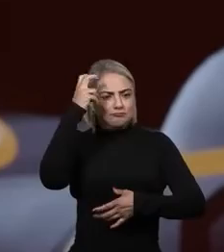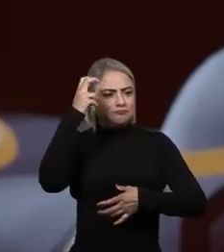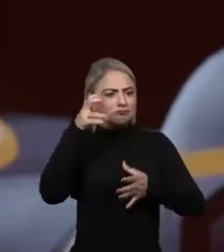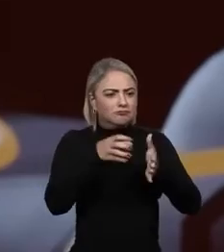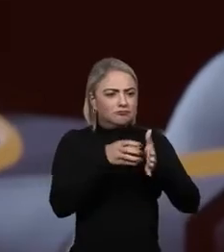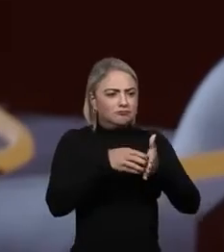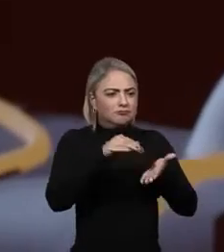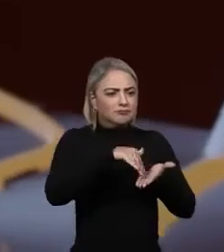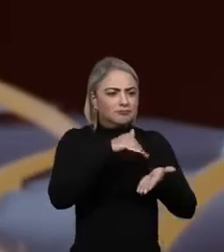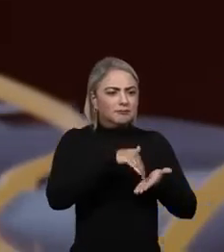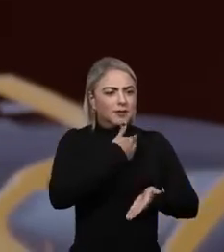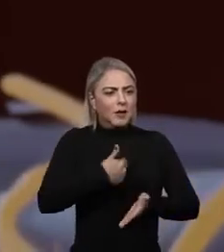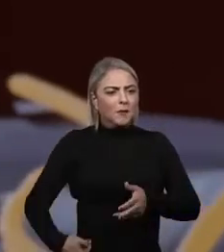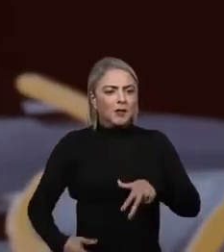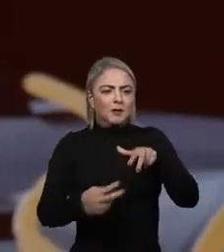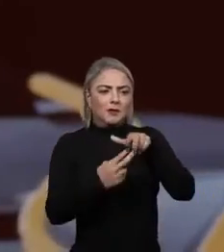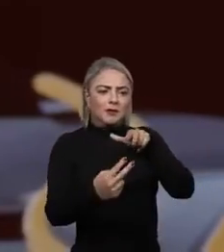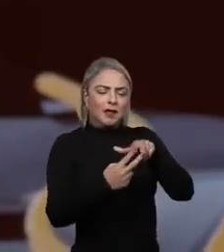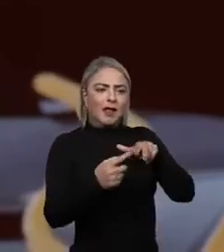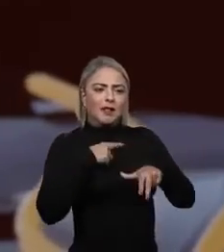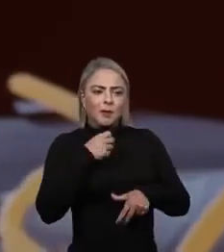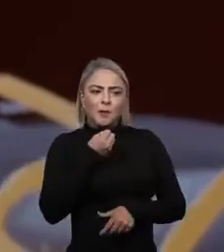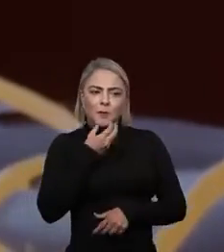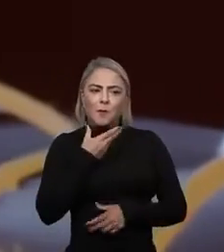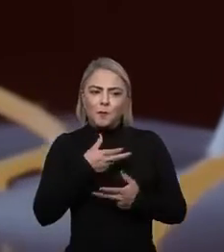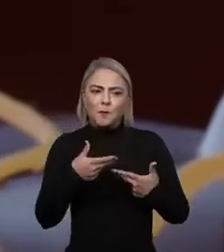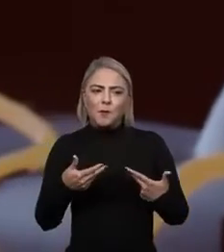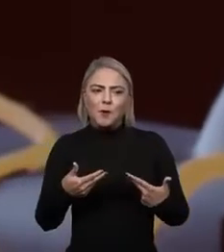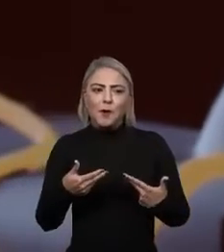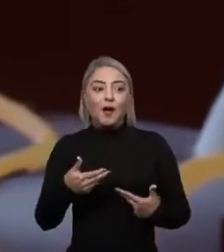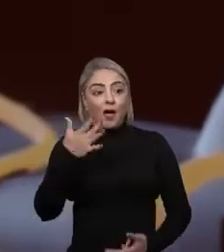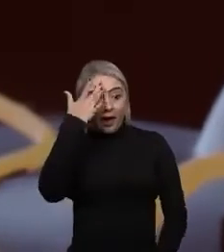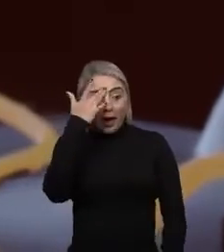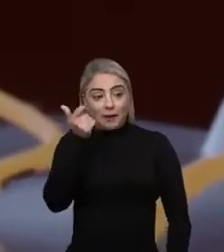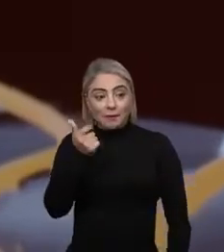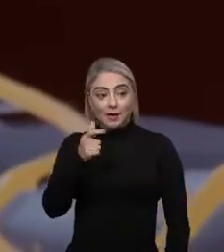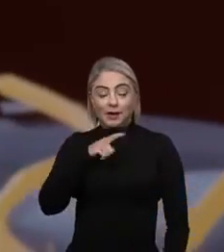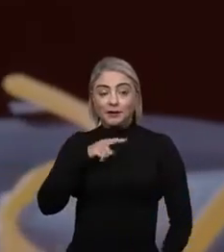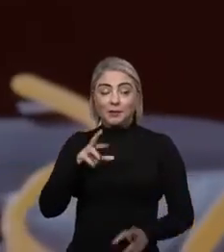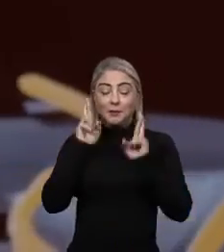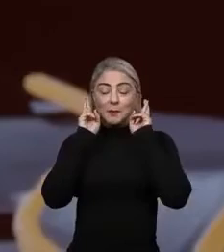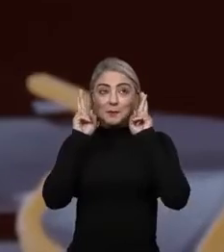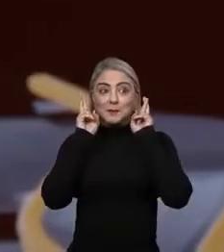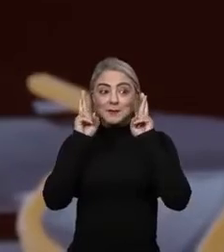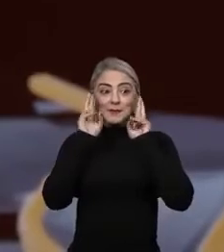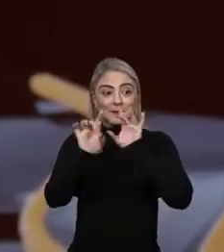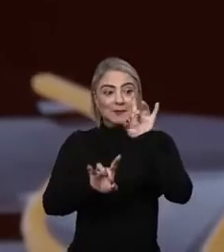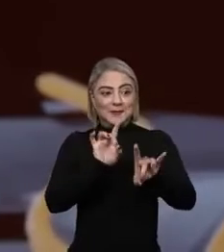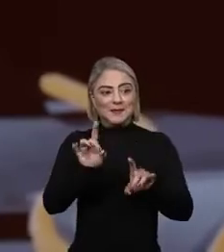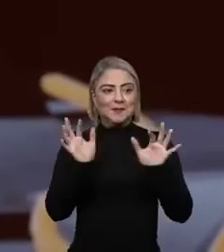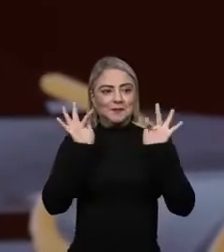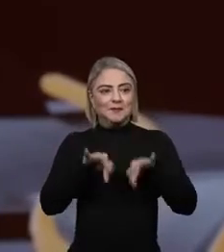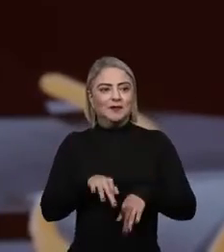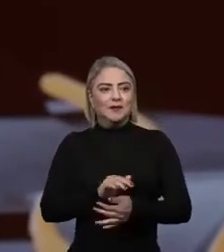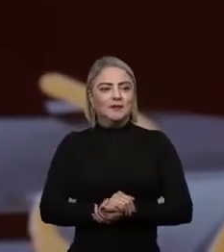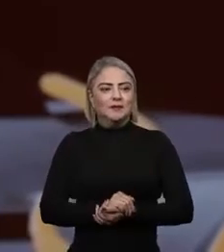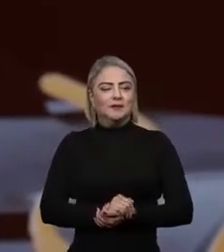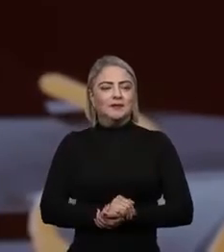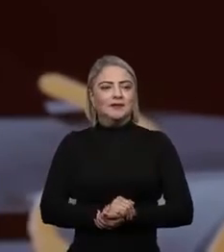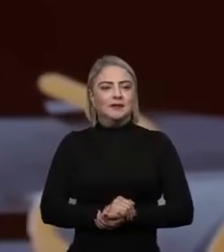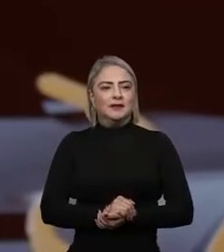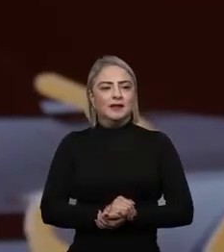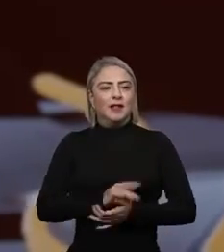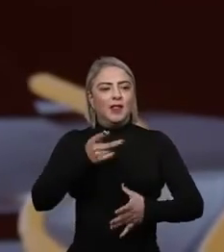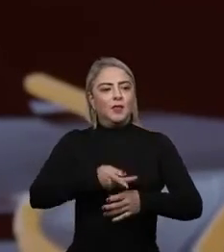na Secretaria de Governo Digital. Tem muita coisa boa. Inclusive, amanhã, eu tenho uma torcida especial para o final do